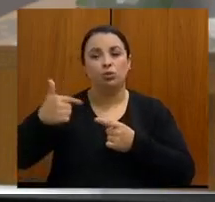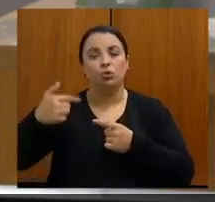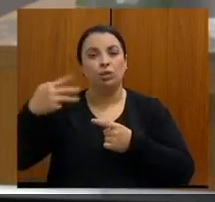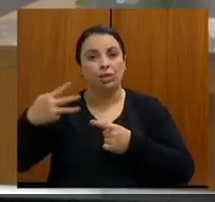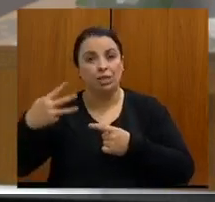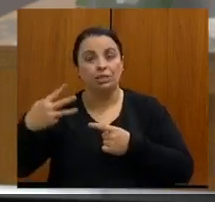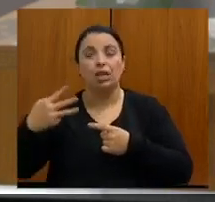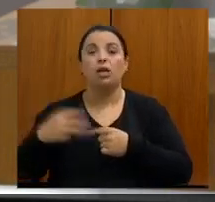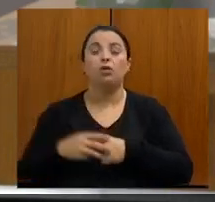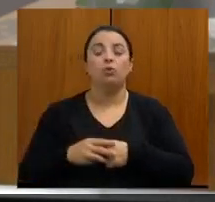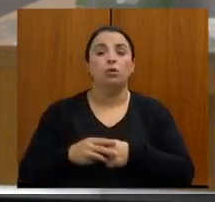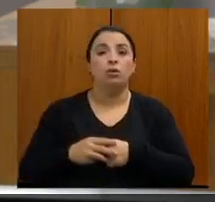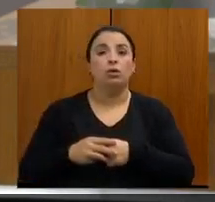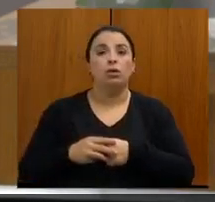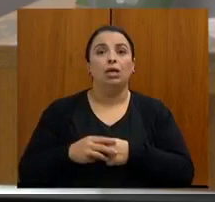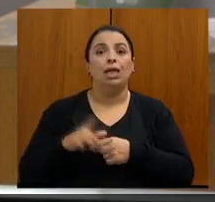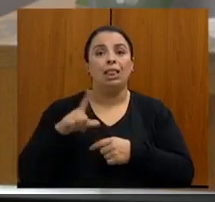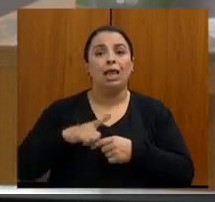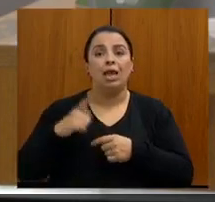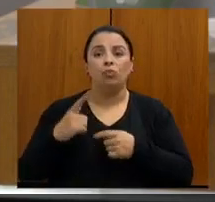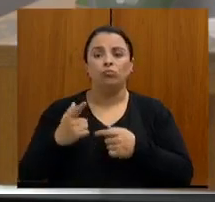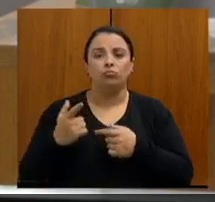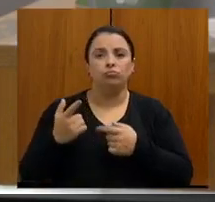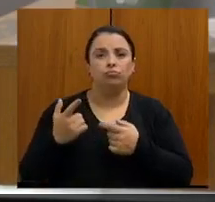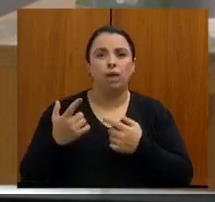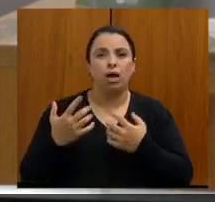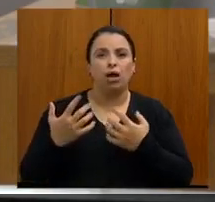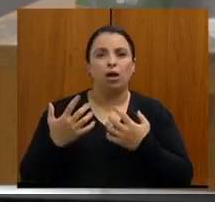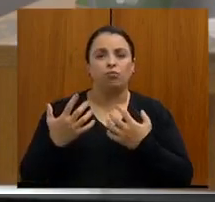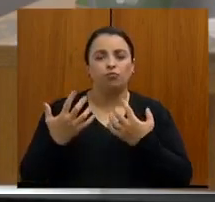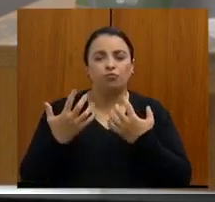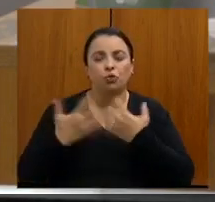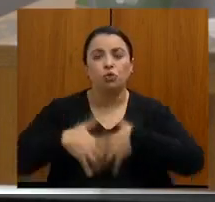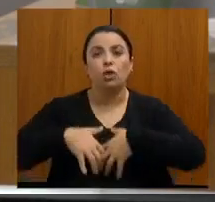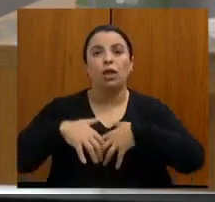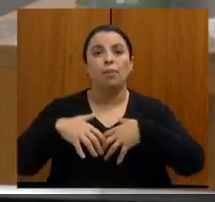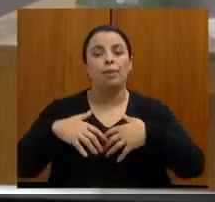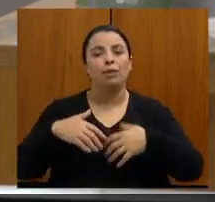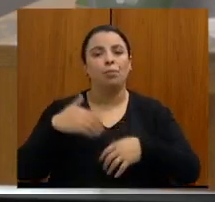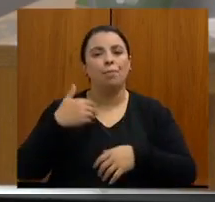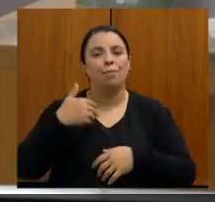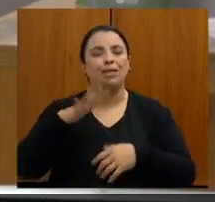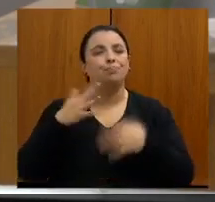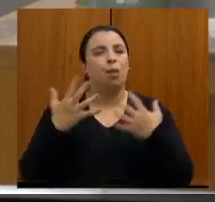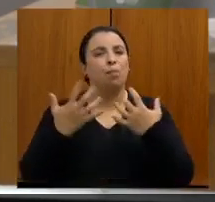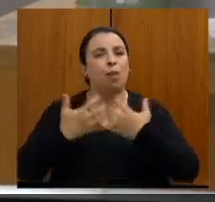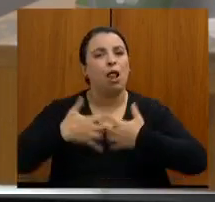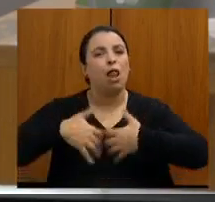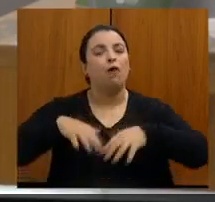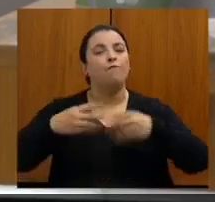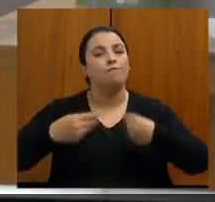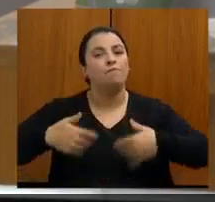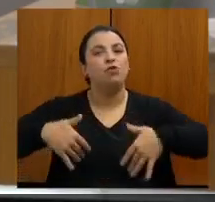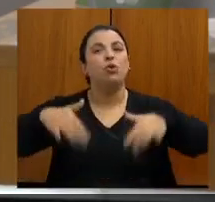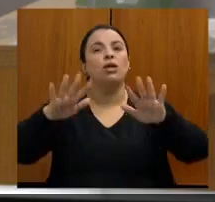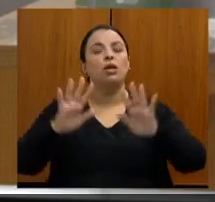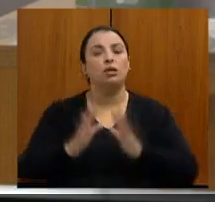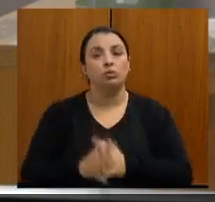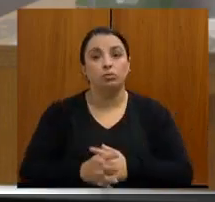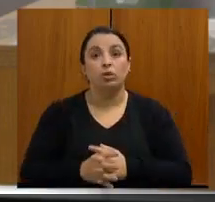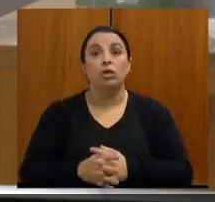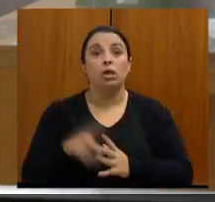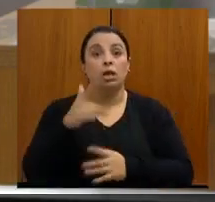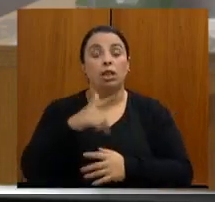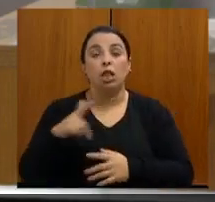engrenagem, a gente vê claramente, não só no que se refere à oncologia, mas nos outros, nas outras